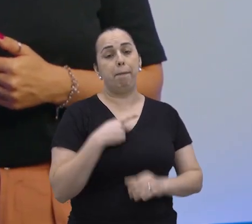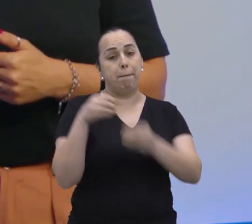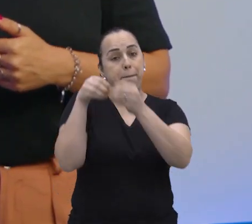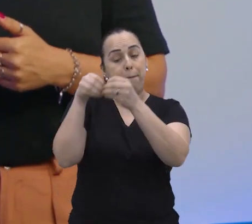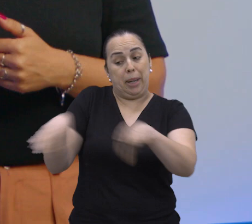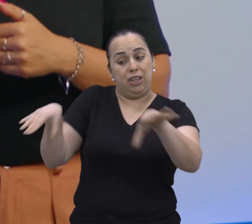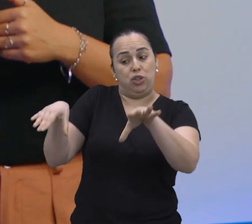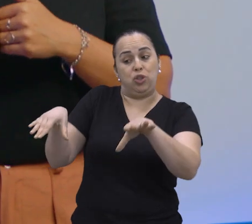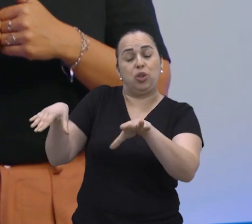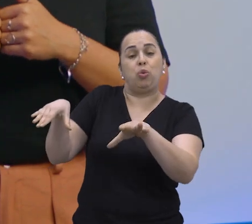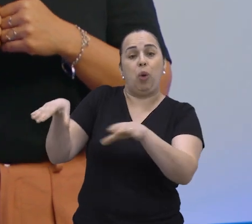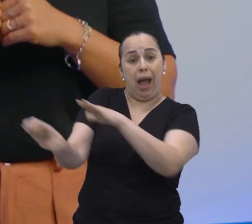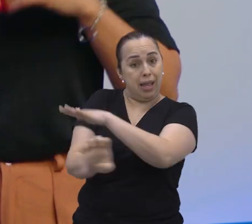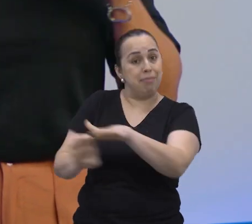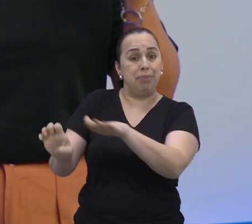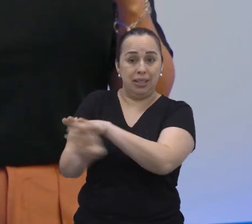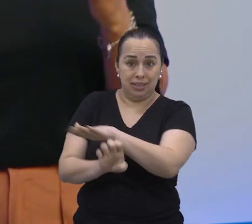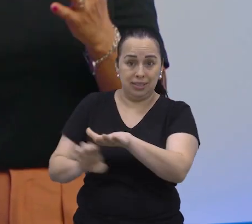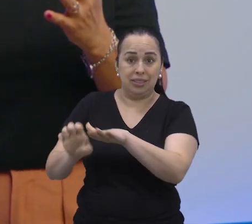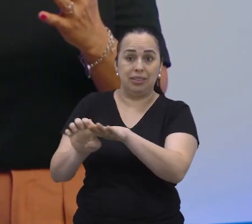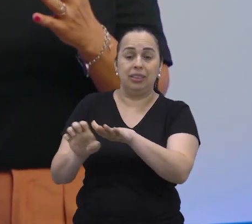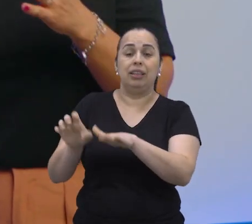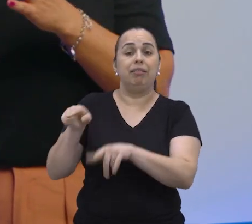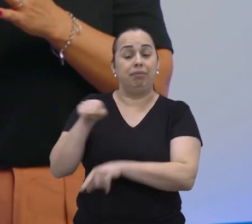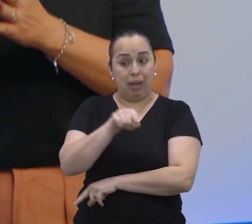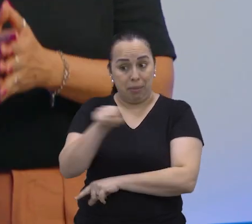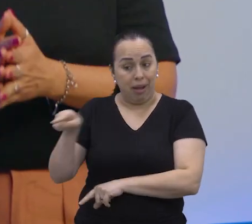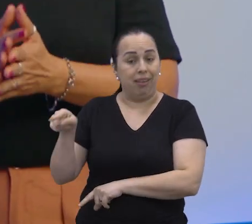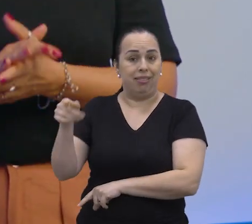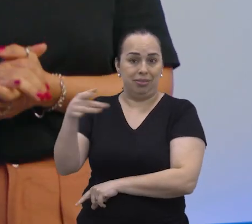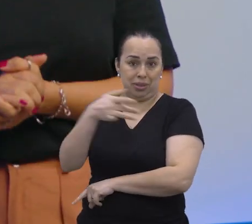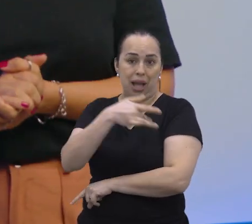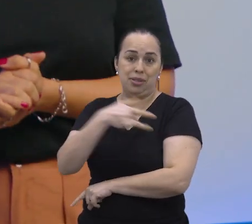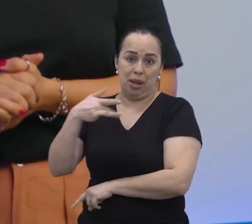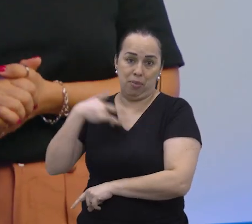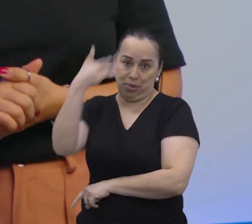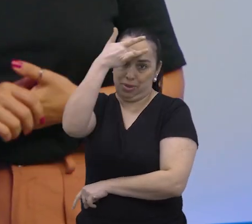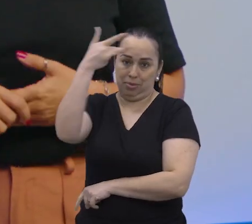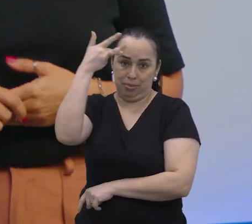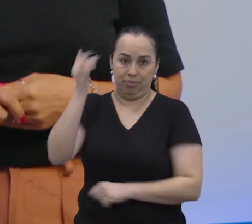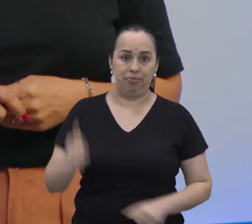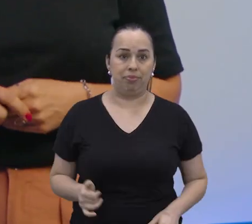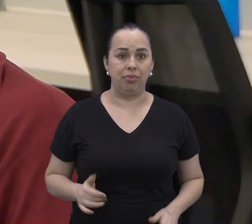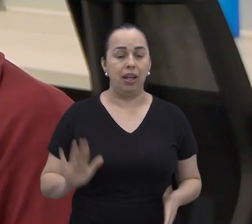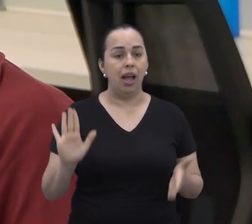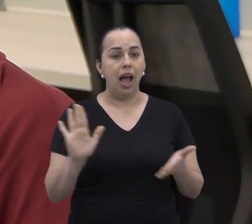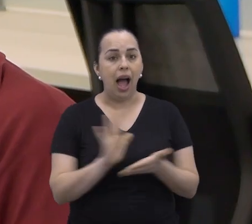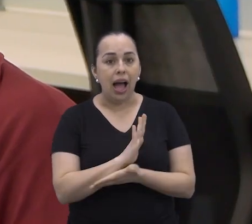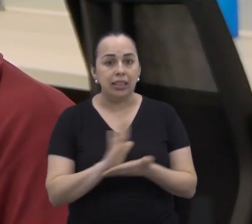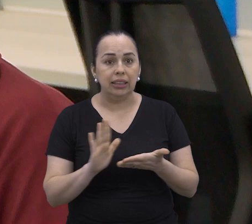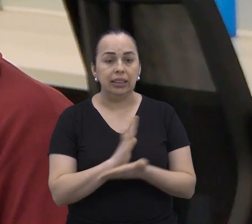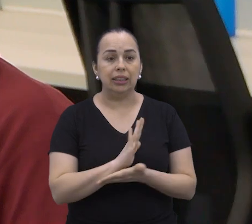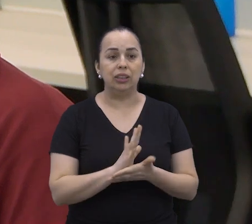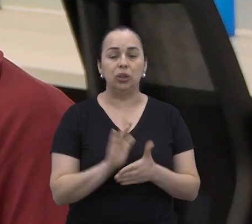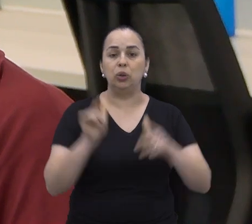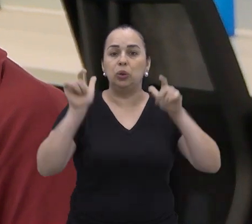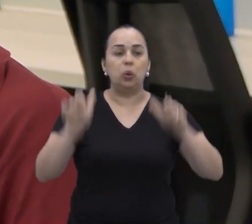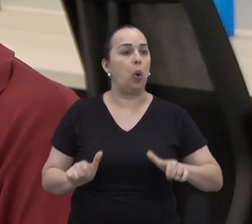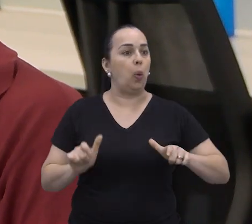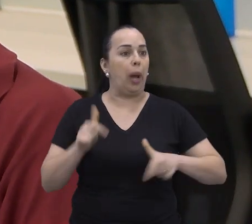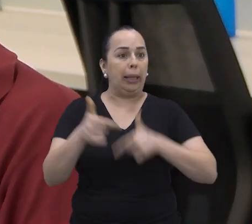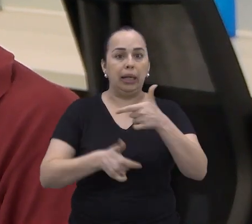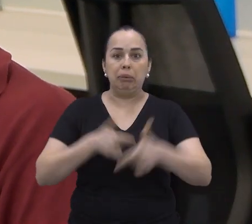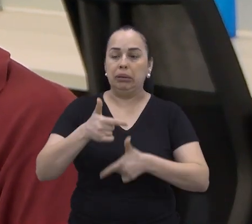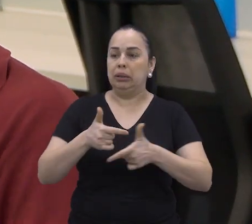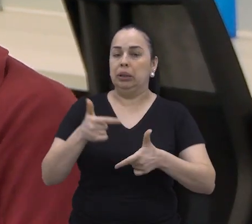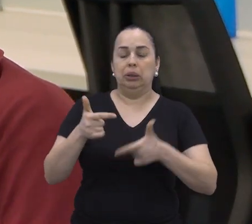podem prejudicar a produtividade coletiva e até a saúde emocional dos colaboradores. Muitas vezes o ambiente de